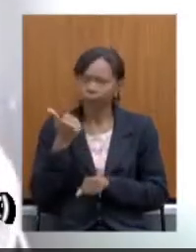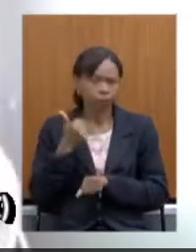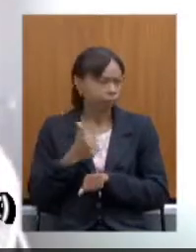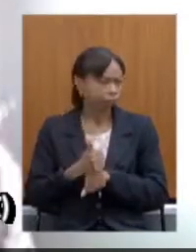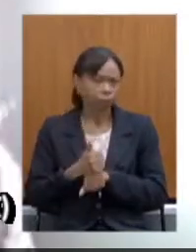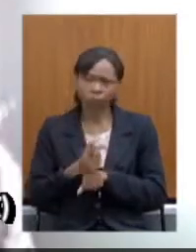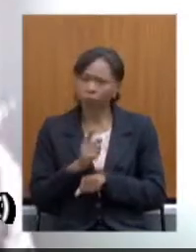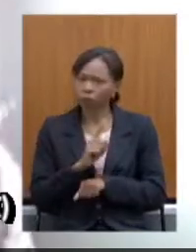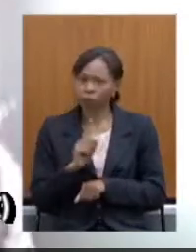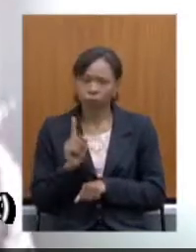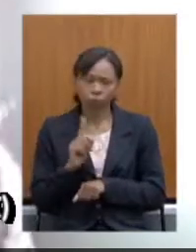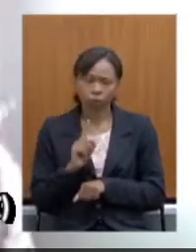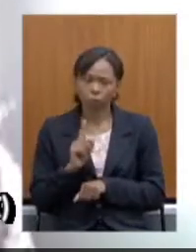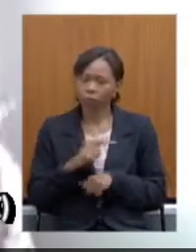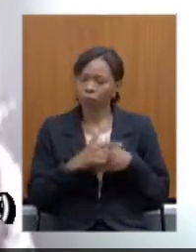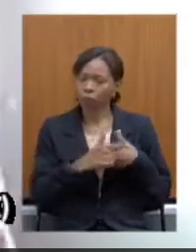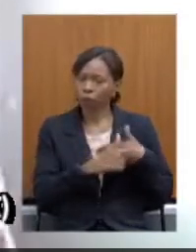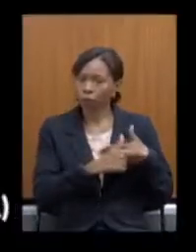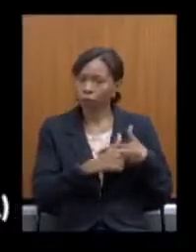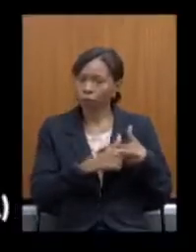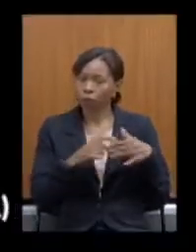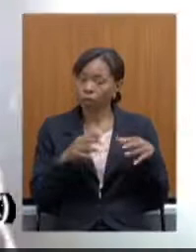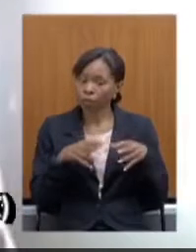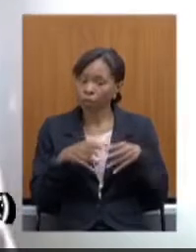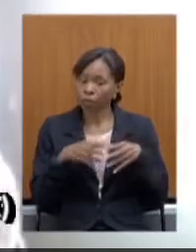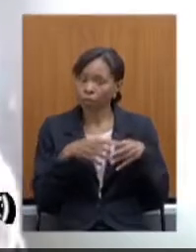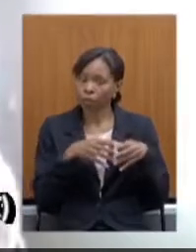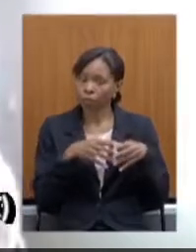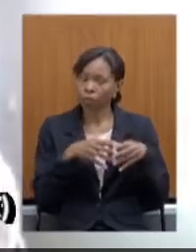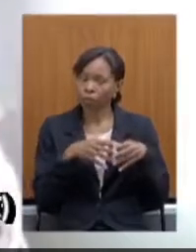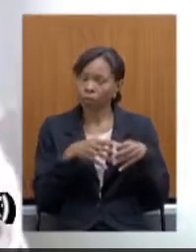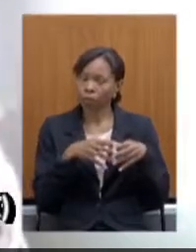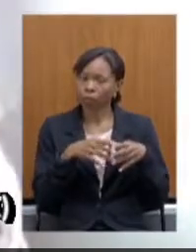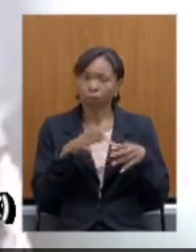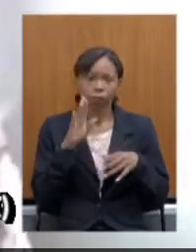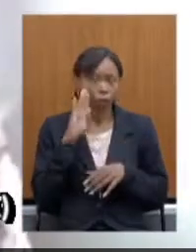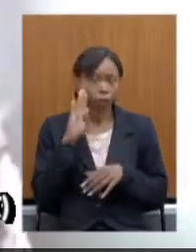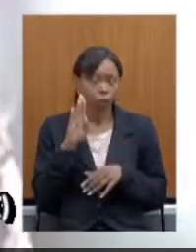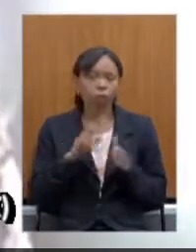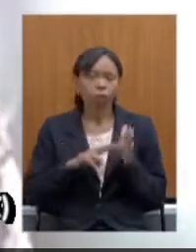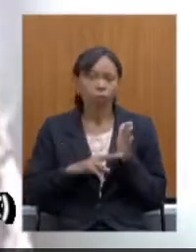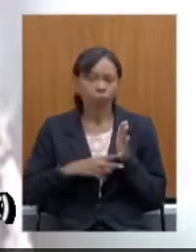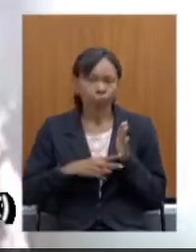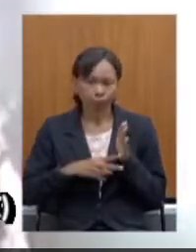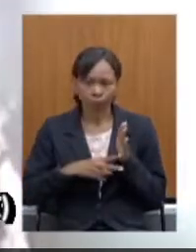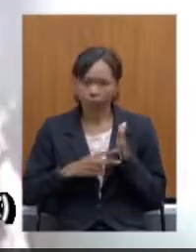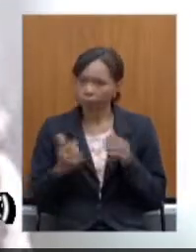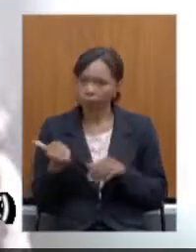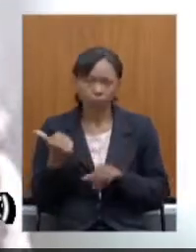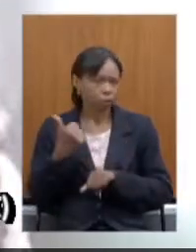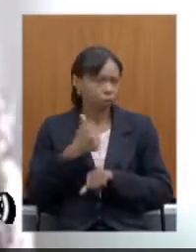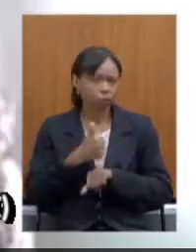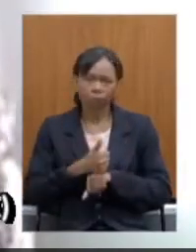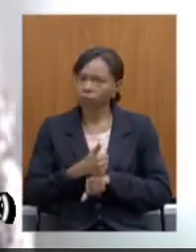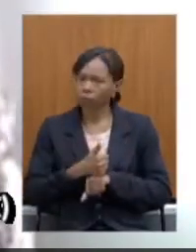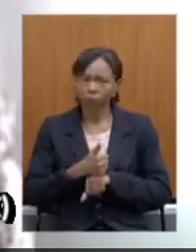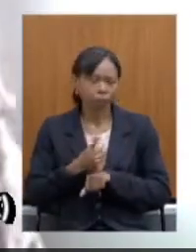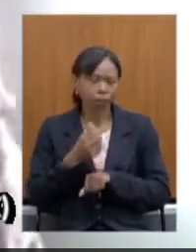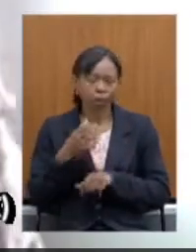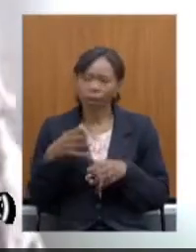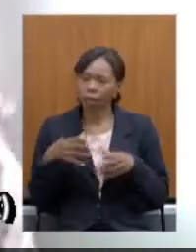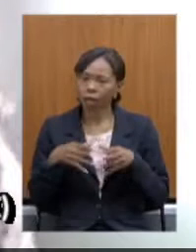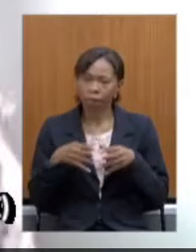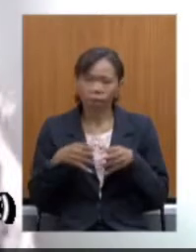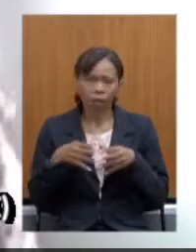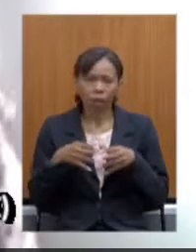da classe poder debater inclusive os sindicalistas também não ocupam o lugar da classe nós